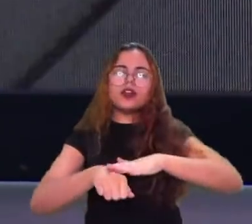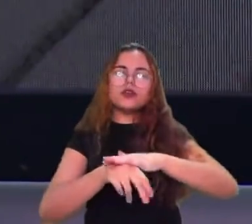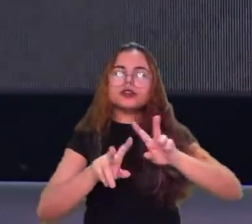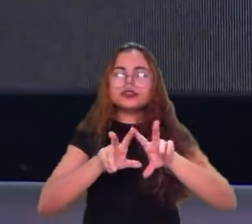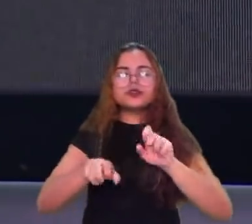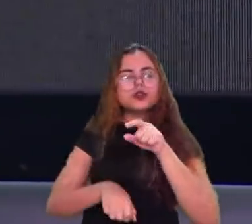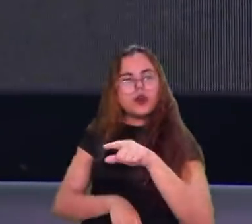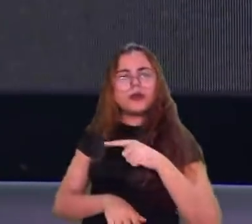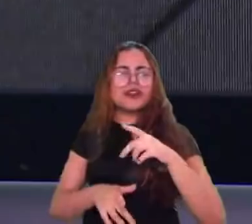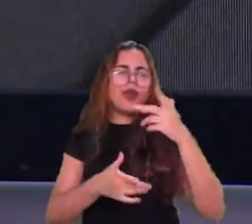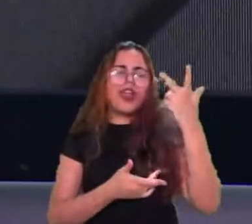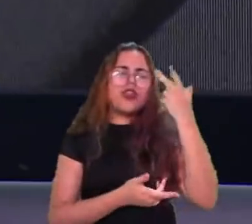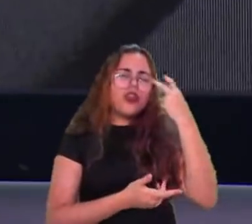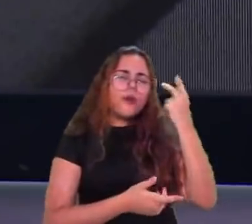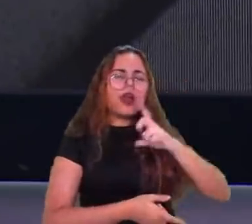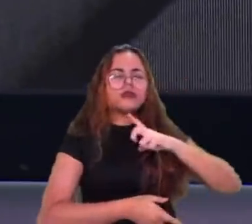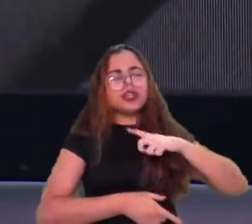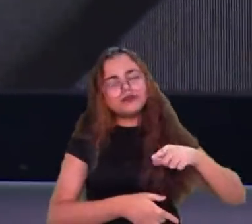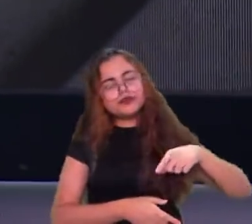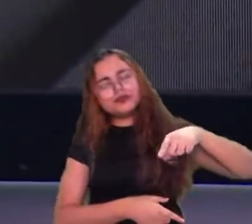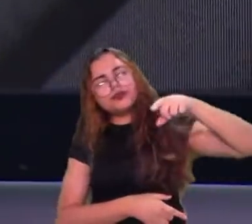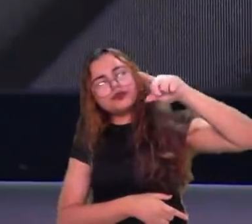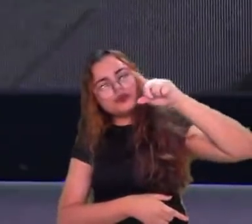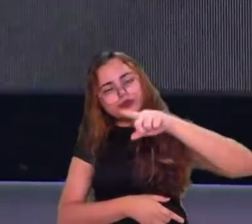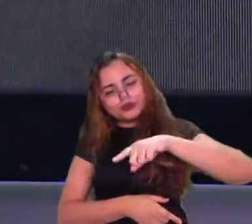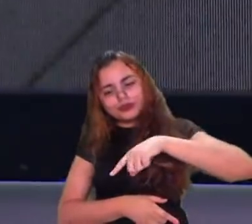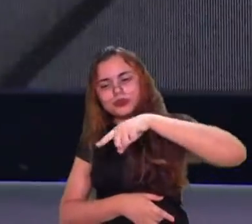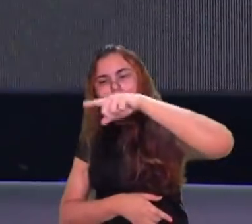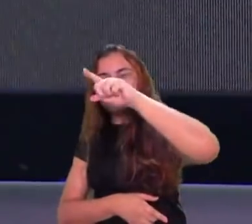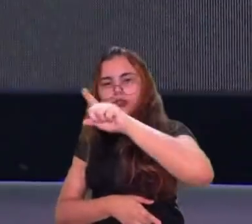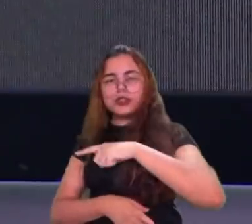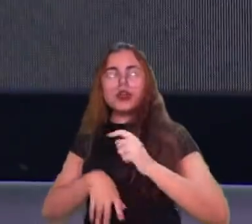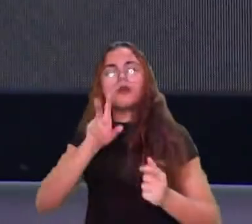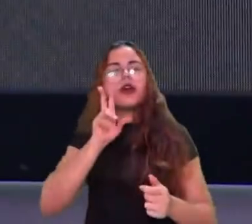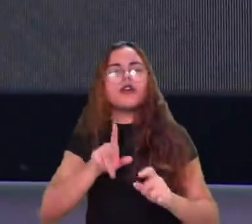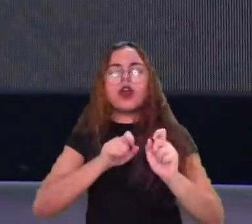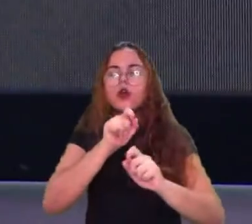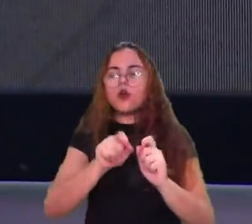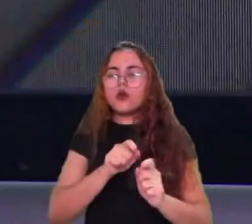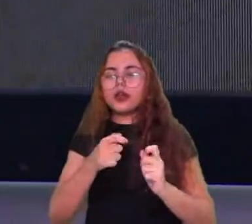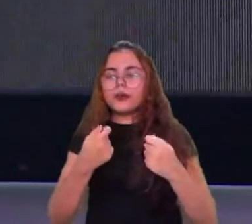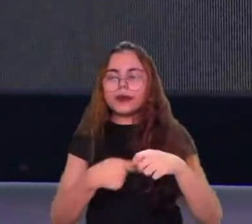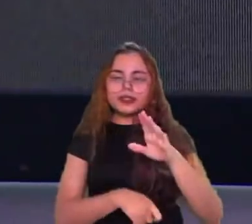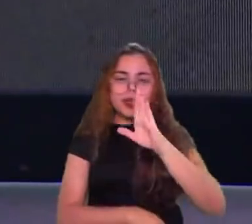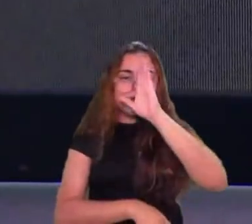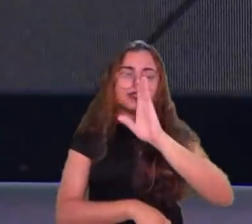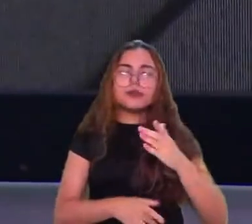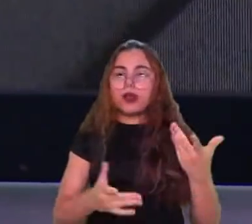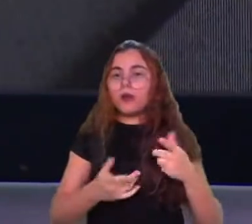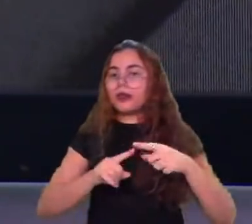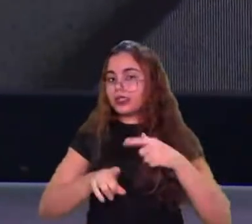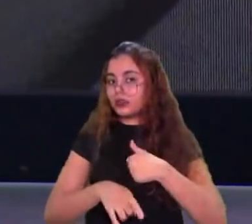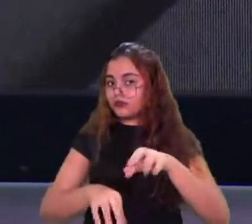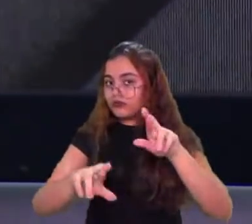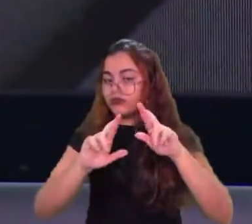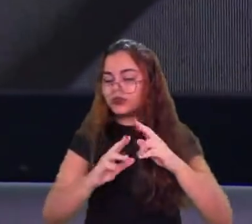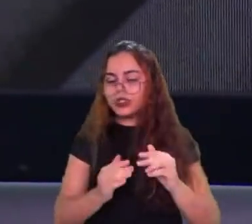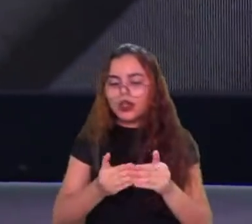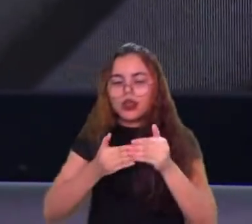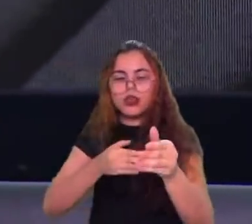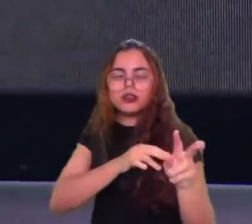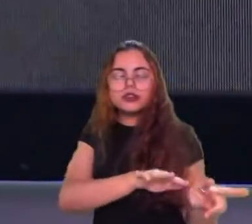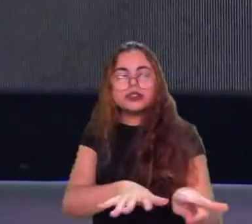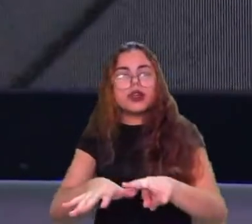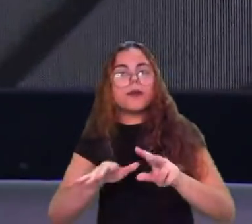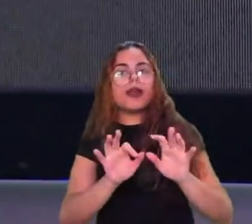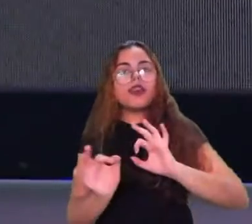montanhas russas quando você tá decidindo meta pra onde tá indo o você deve priorizar então eu espero que nas próximas semanas aí o jogo do Ranger ser a gente tá melhor do que eu achava eu achava que